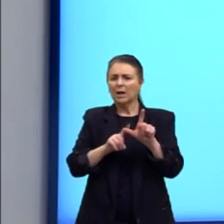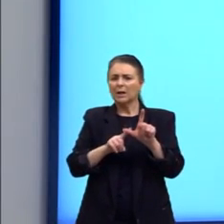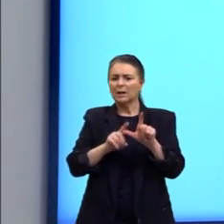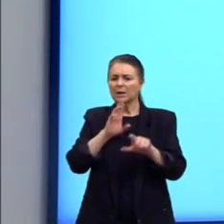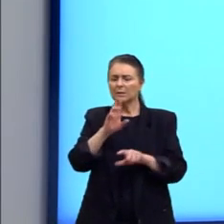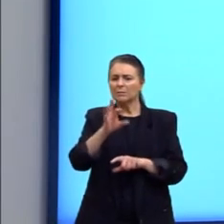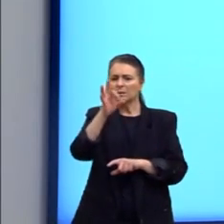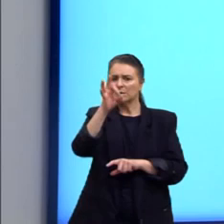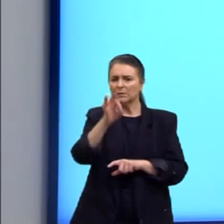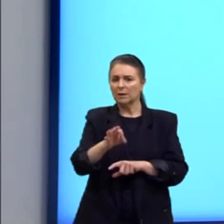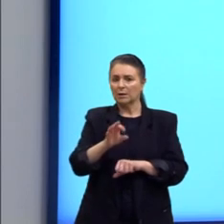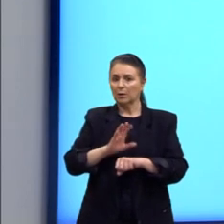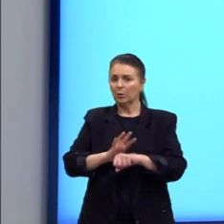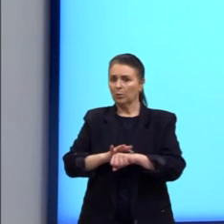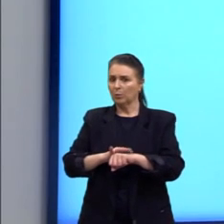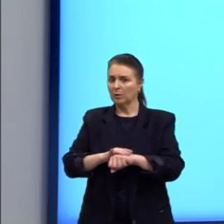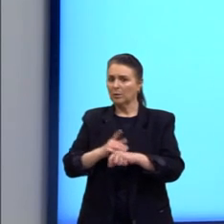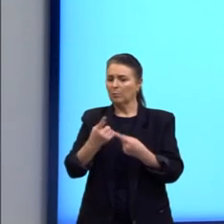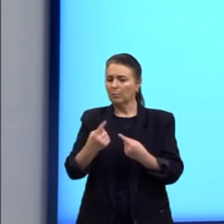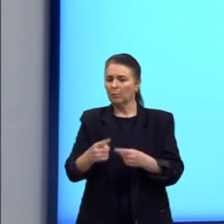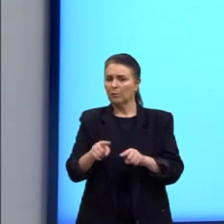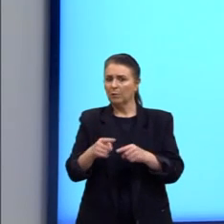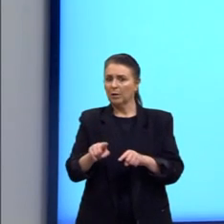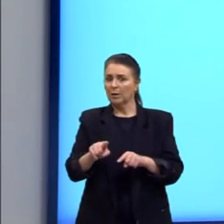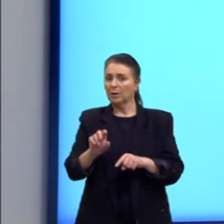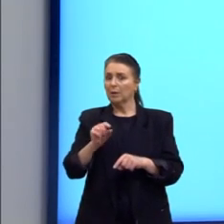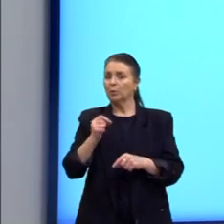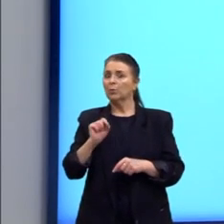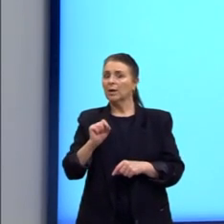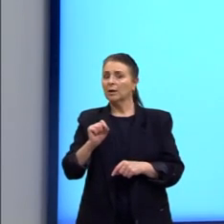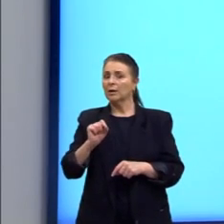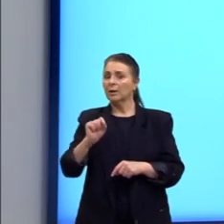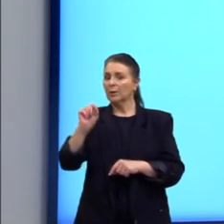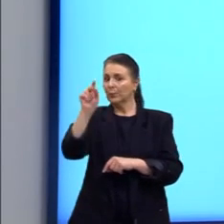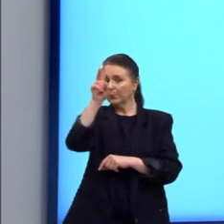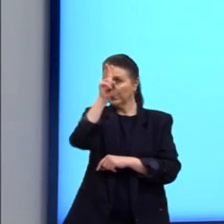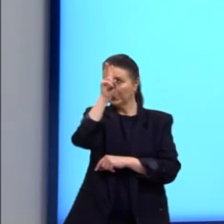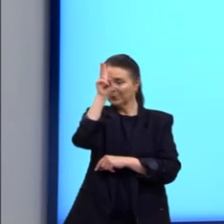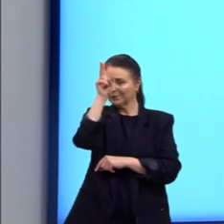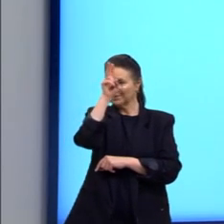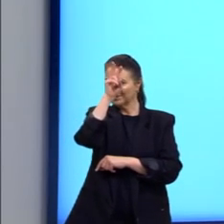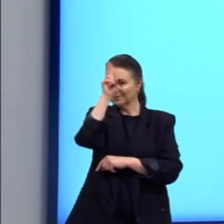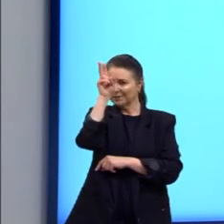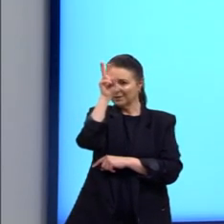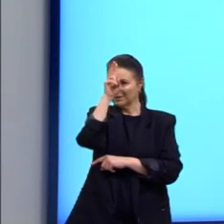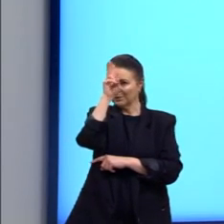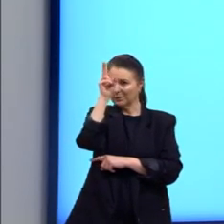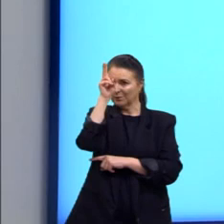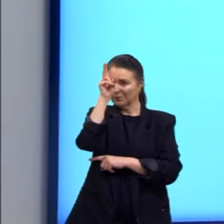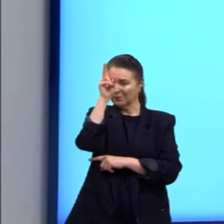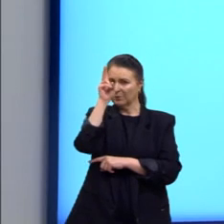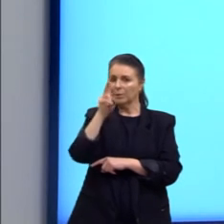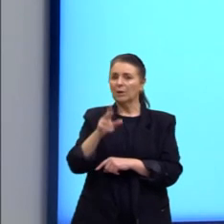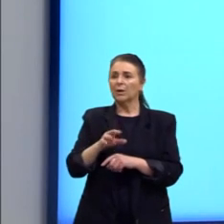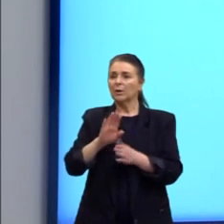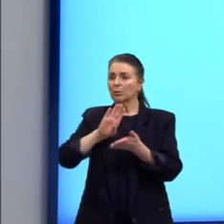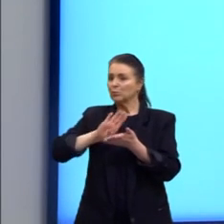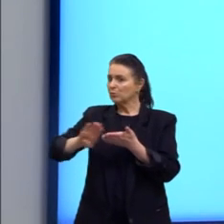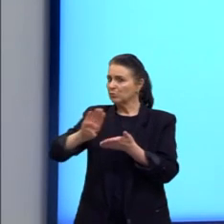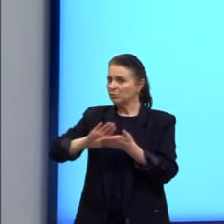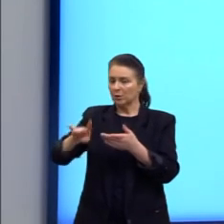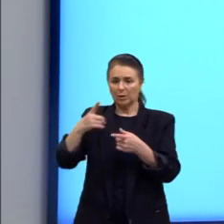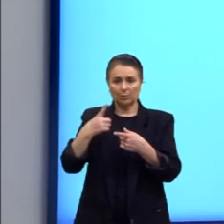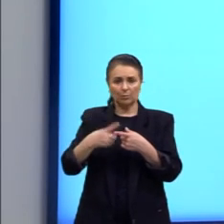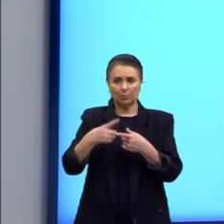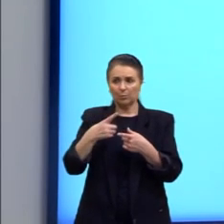doenças são causadas por insetos. Então, aqui eu vou excluir, porque